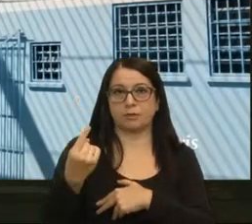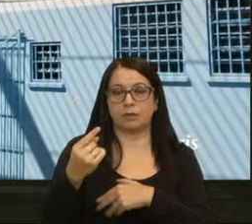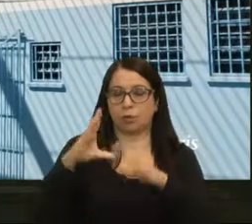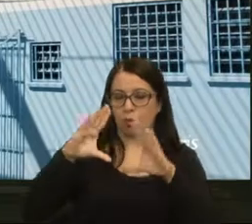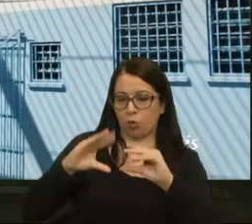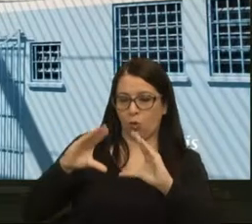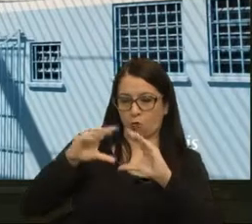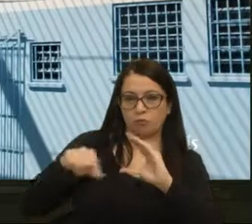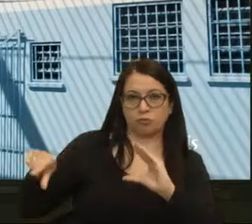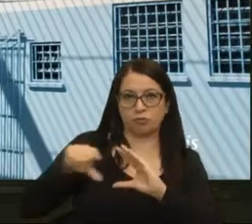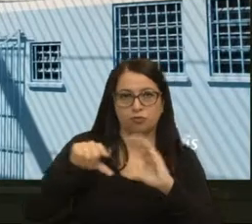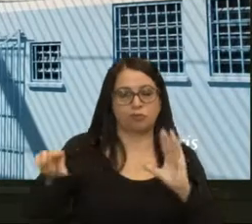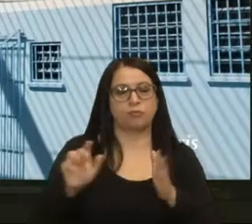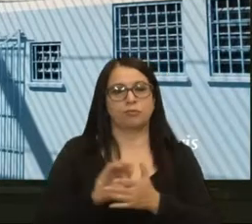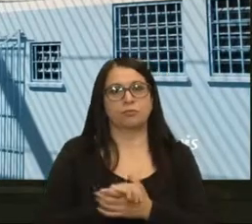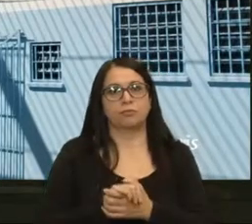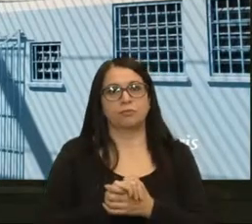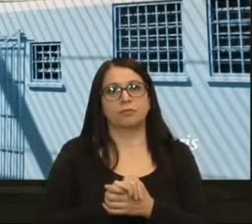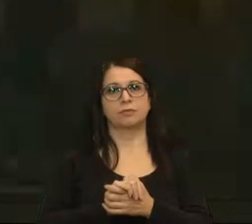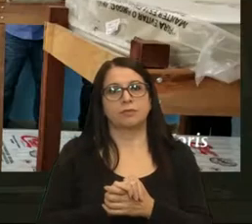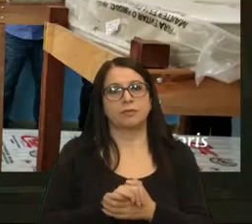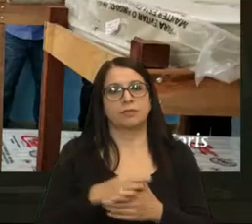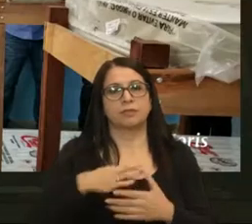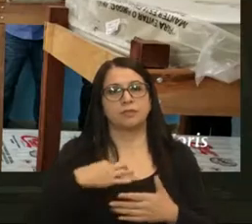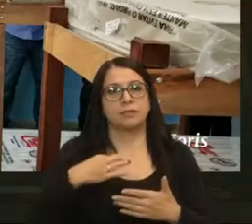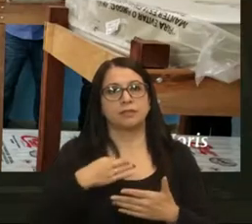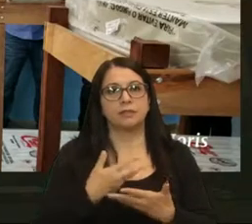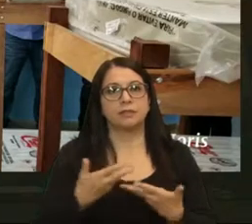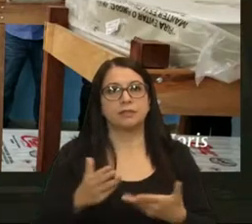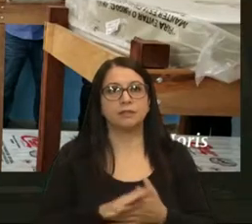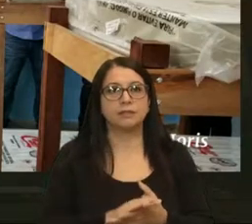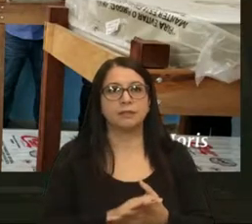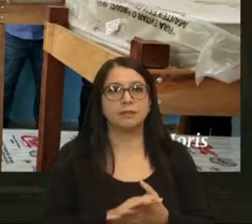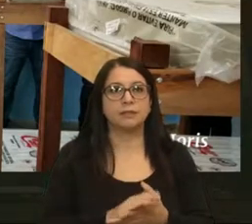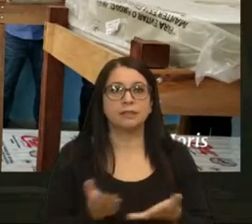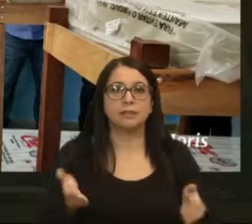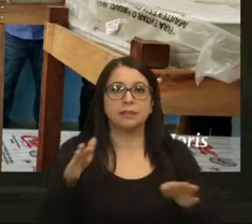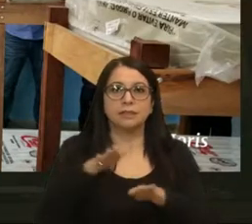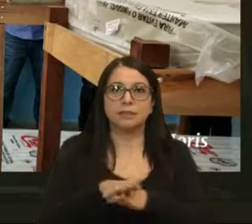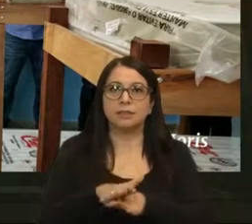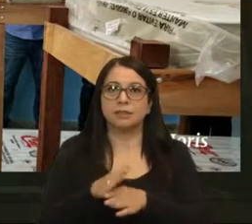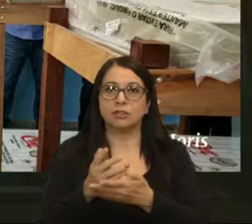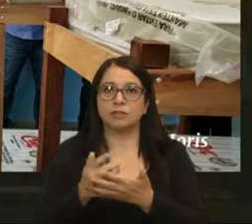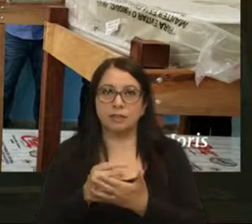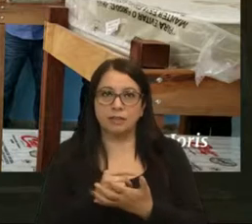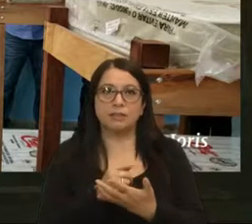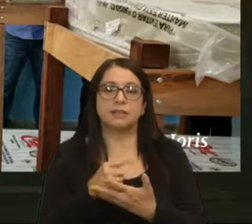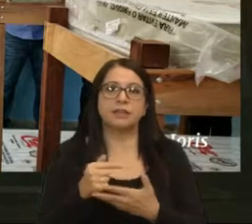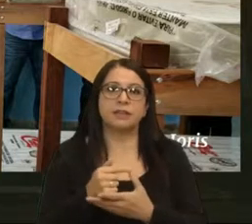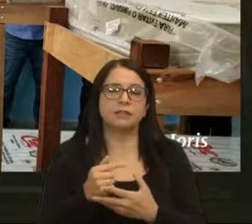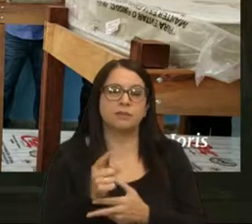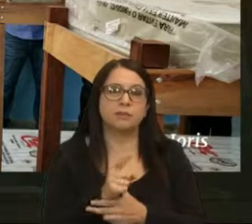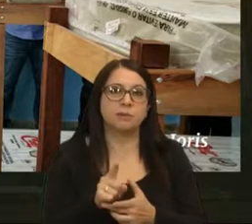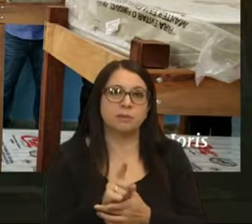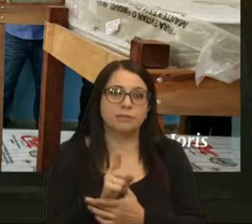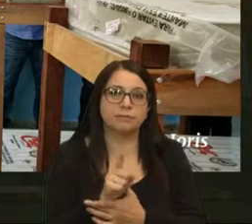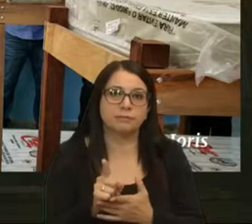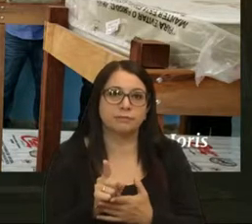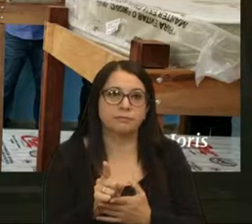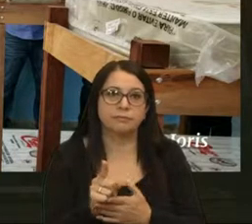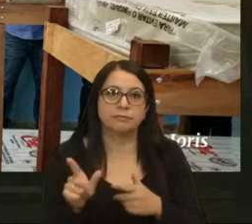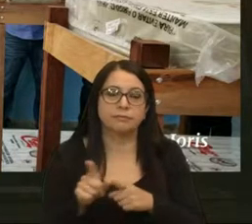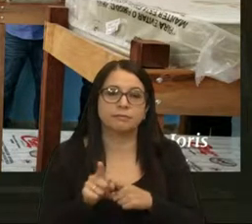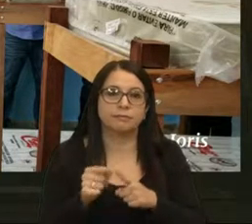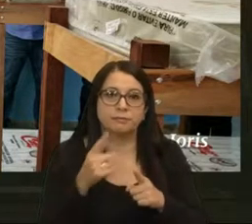colchões, as roupas são milimetricamente dobradas, é como se fosse um seminário,